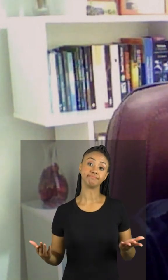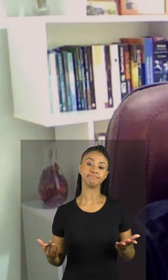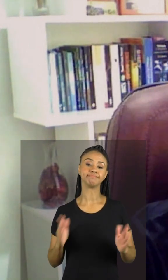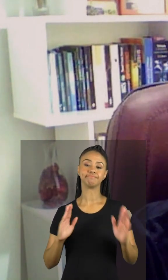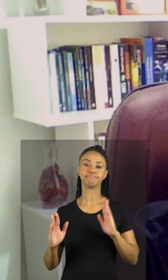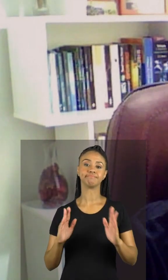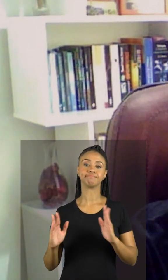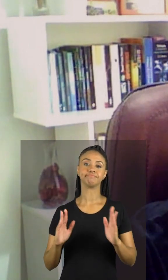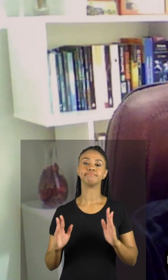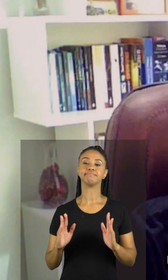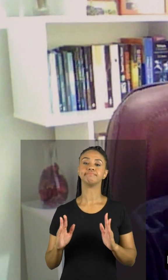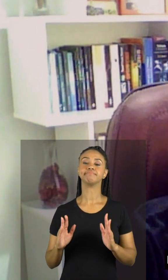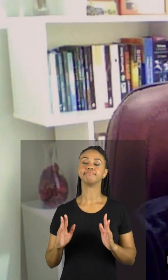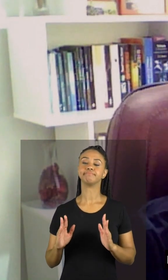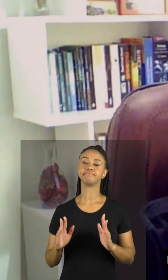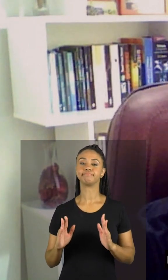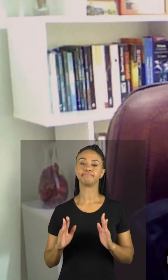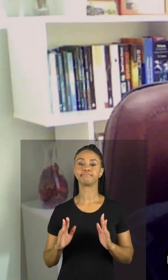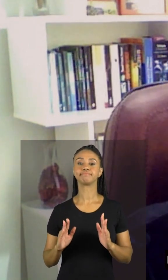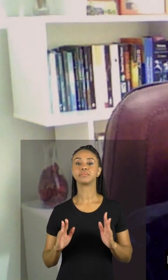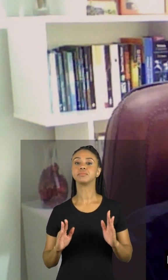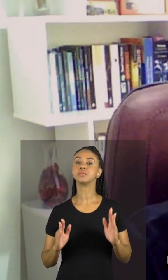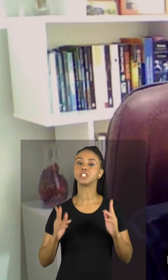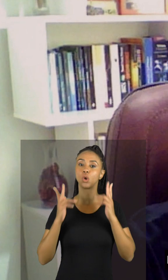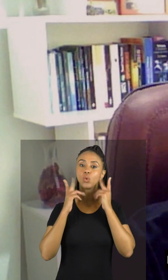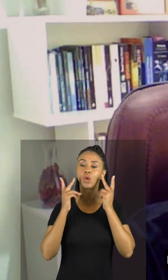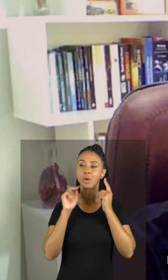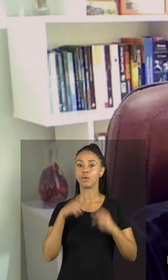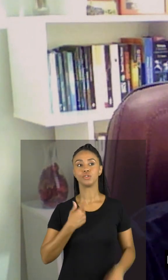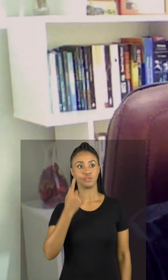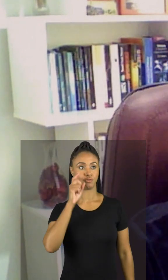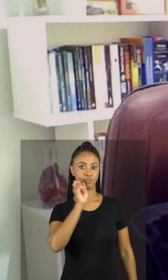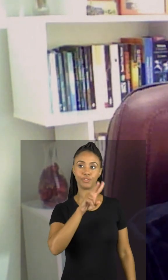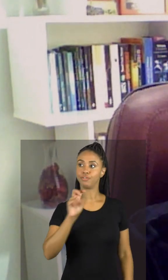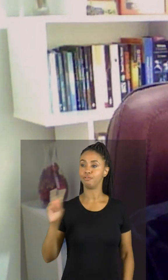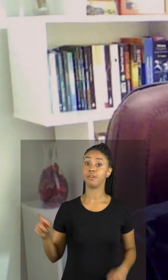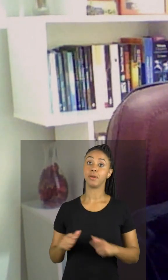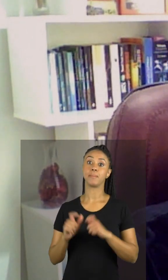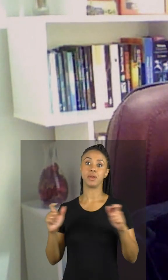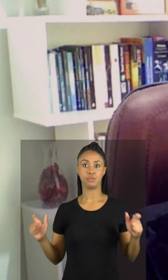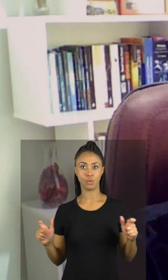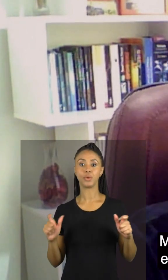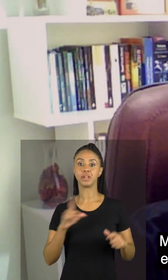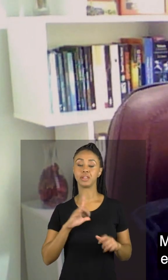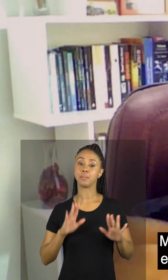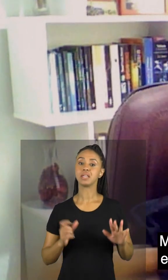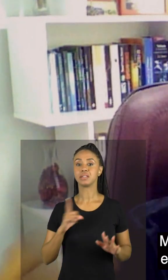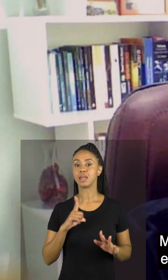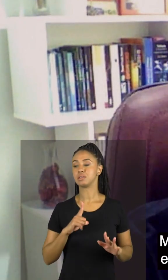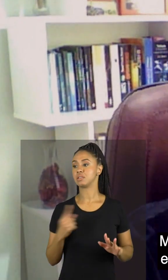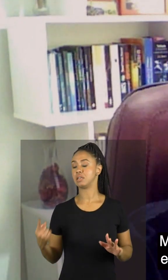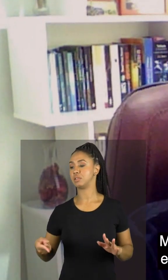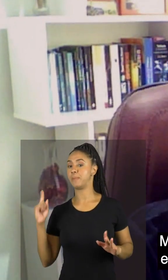esse daí seria o comportamento mais típico, bons intermediários, que seria a maioria da população. Mas temos também